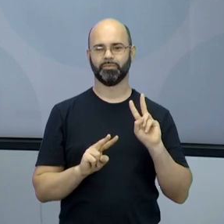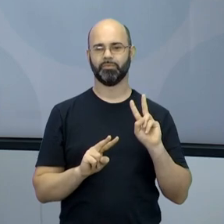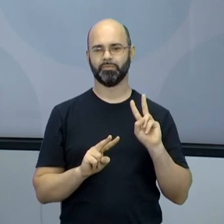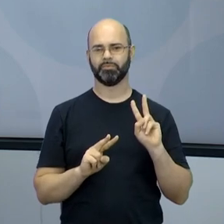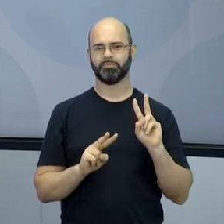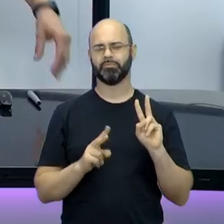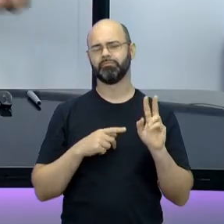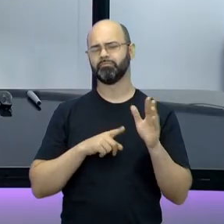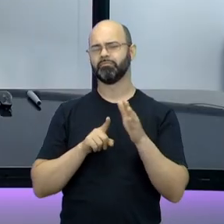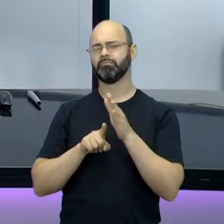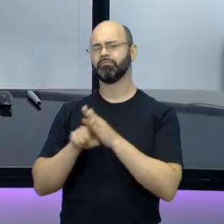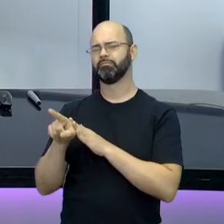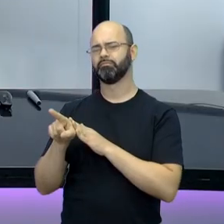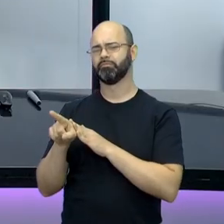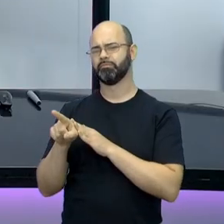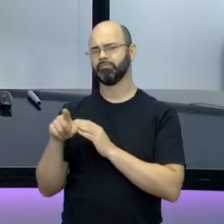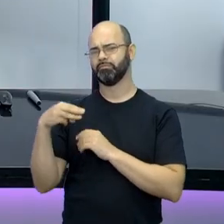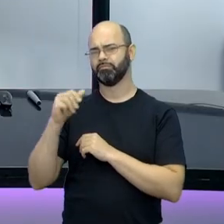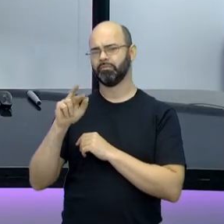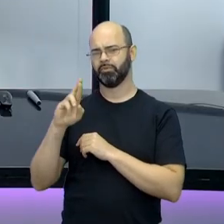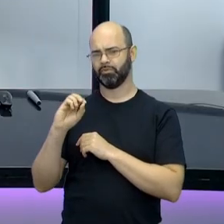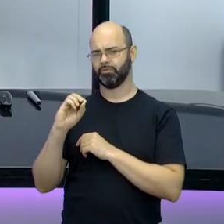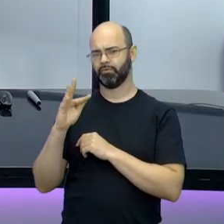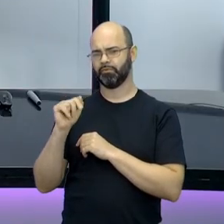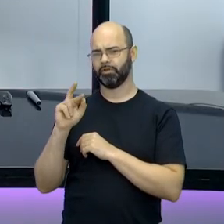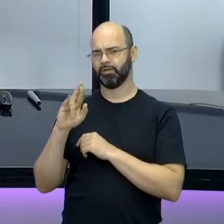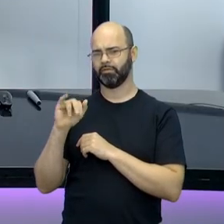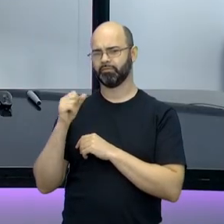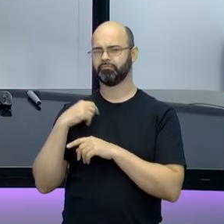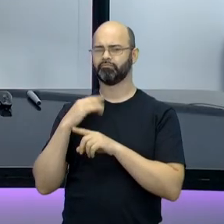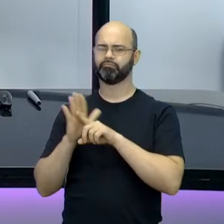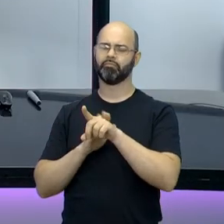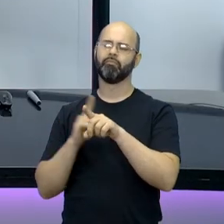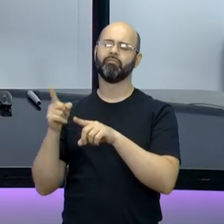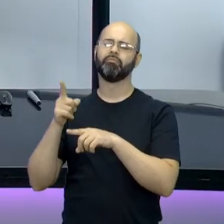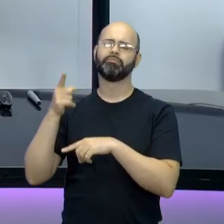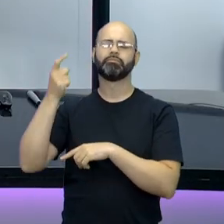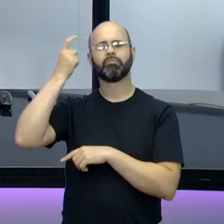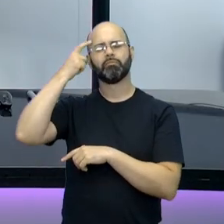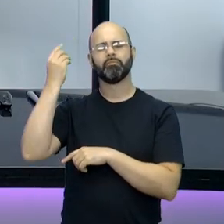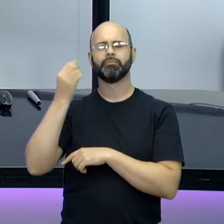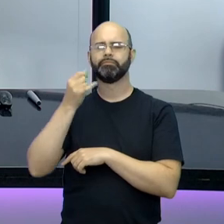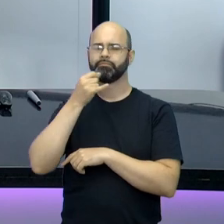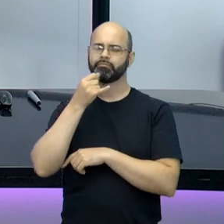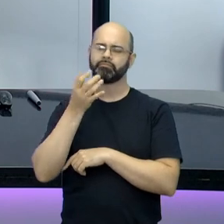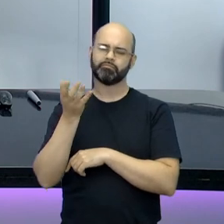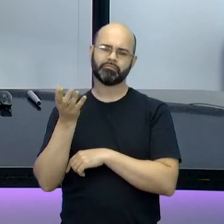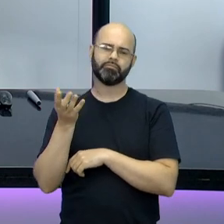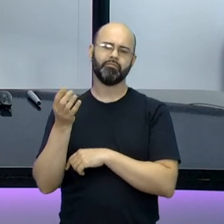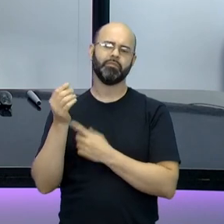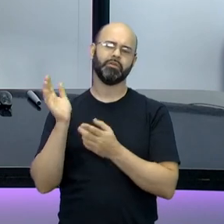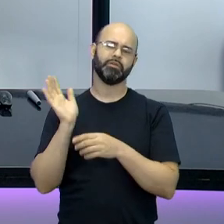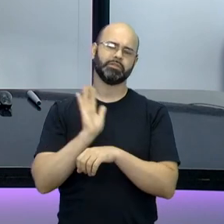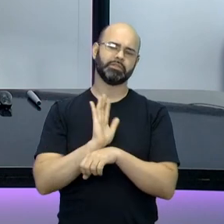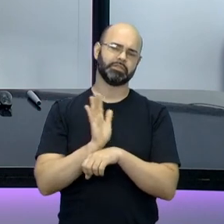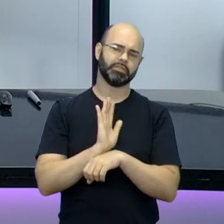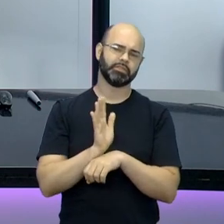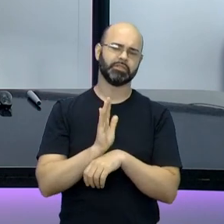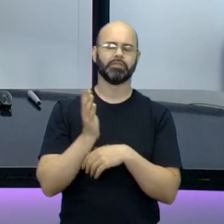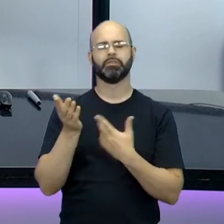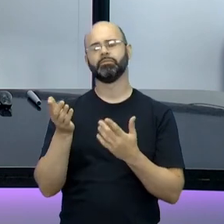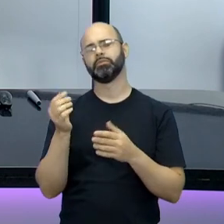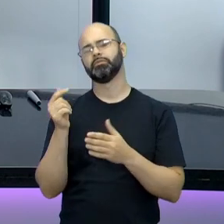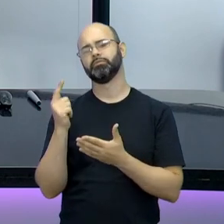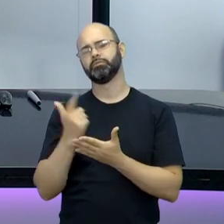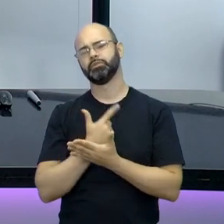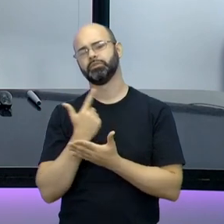Perguntando para você, professor Mauro Farias, como é que, na sua concepção, o cinema, a literatura ajuda a gente